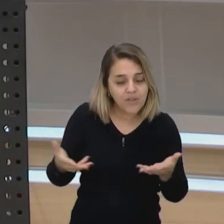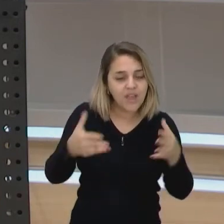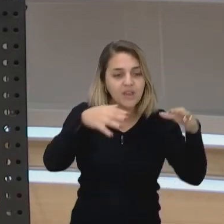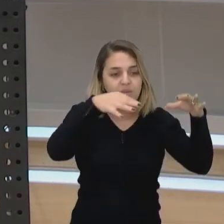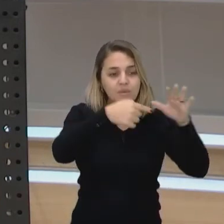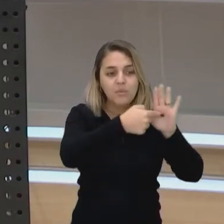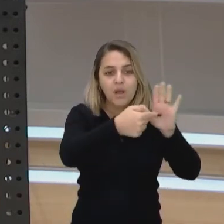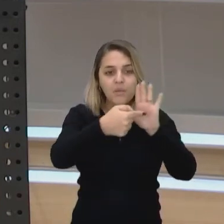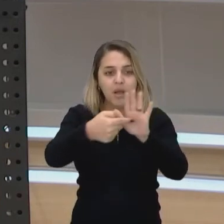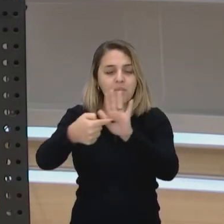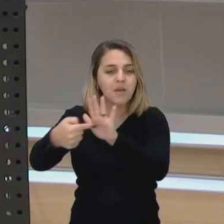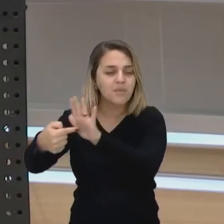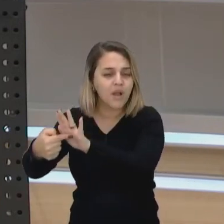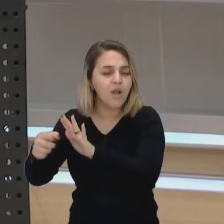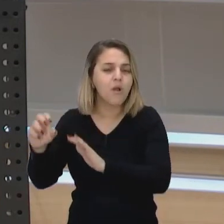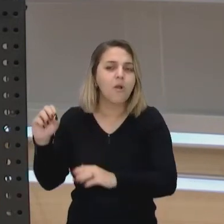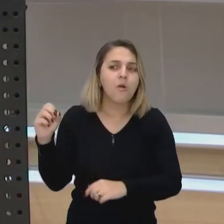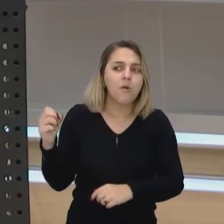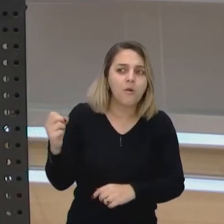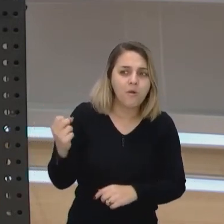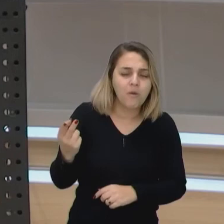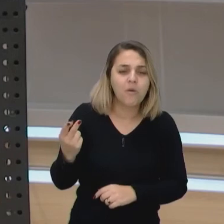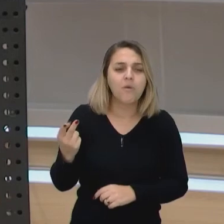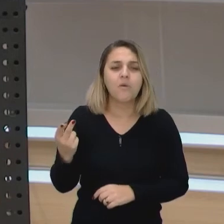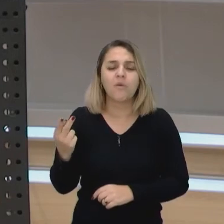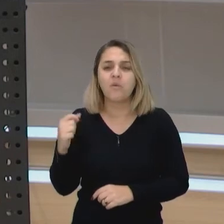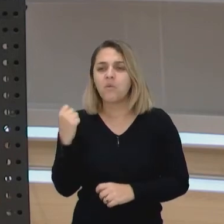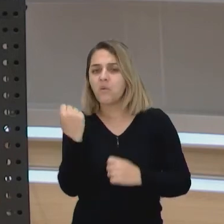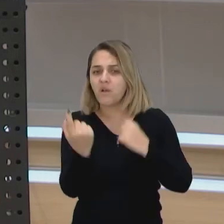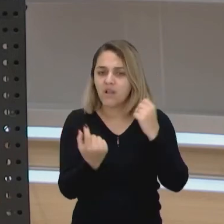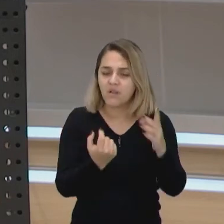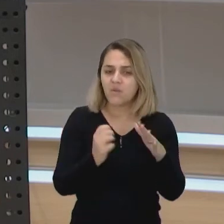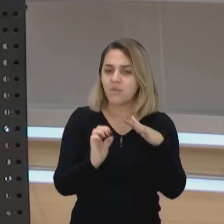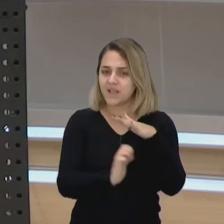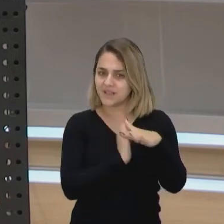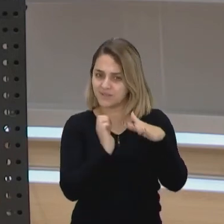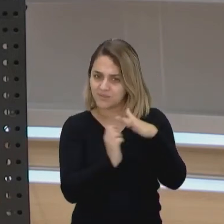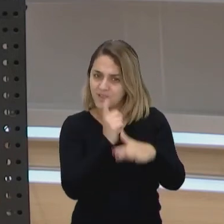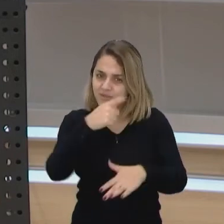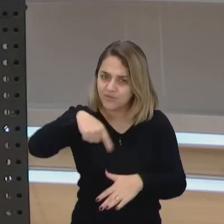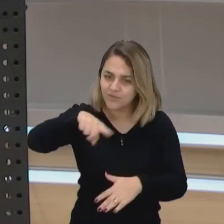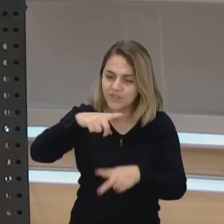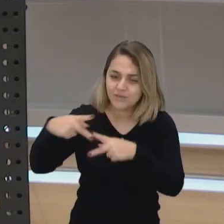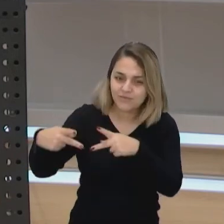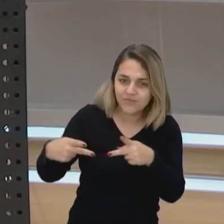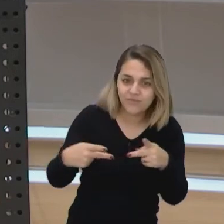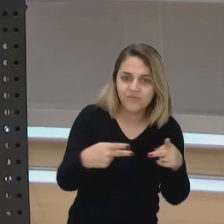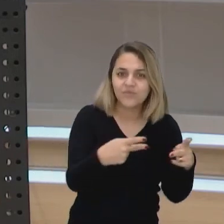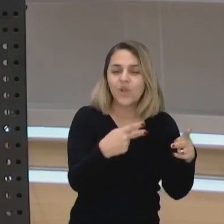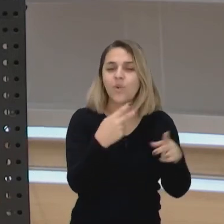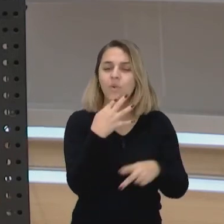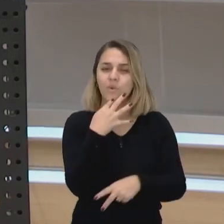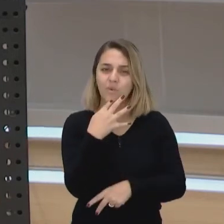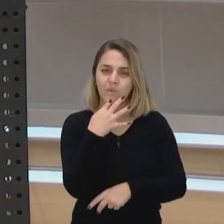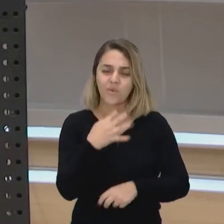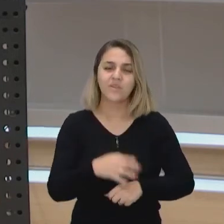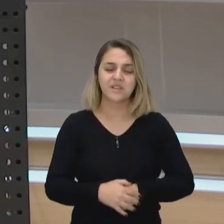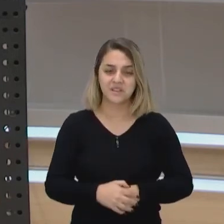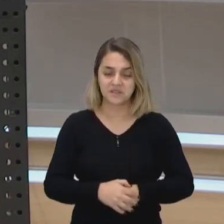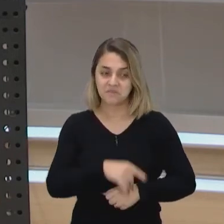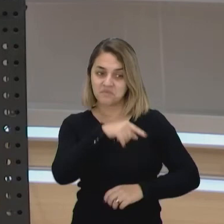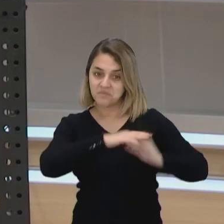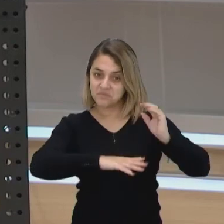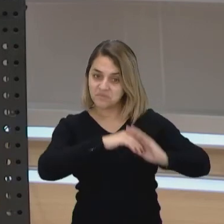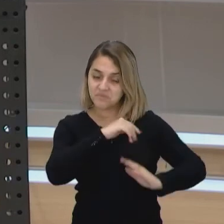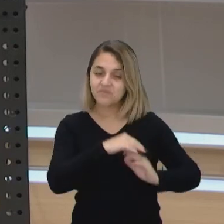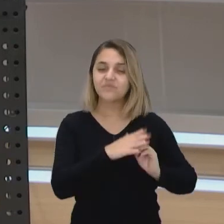ou mesmo algumas algumas empresas que vocês possam conhecer que desenvolvem